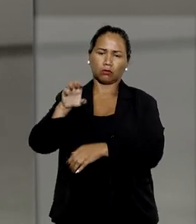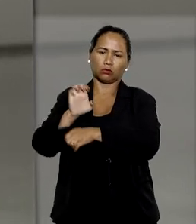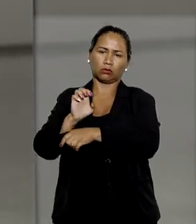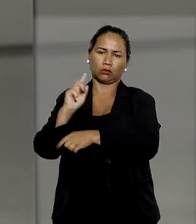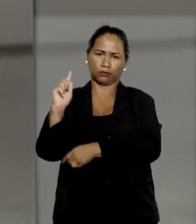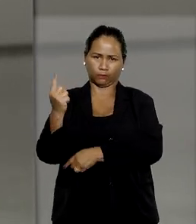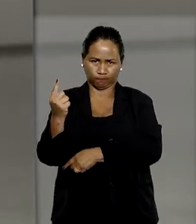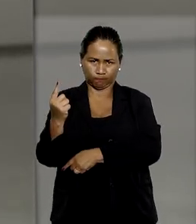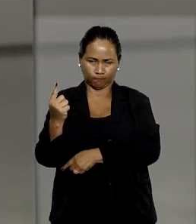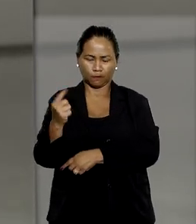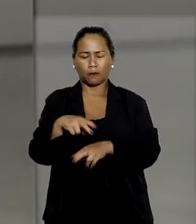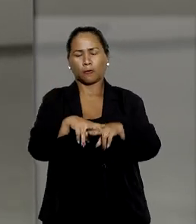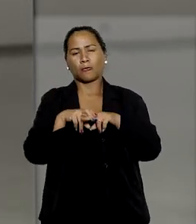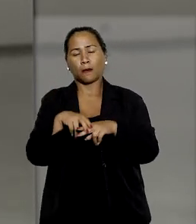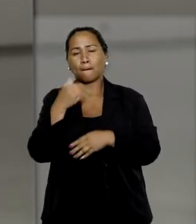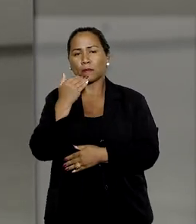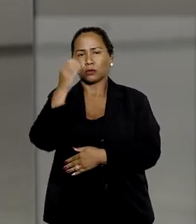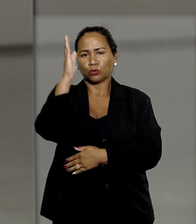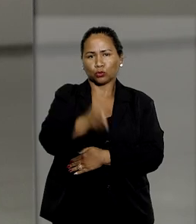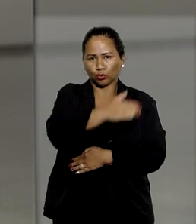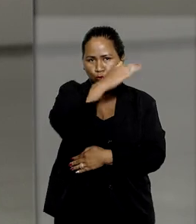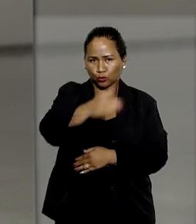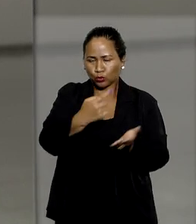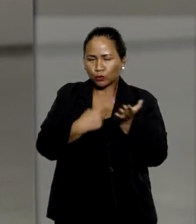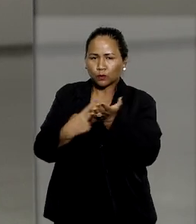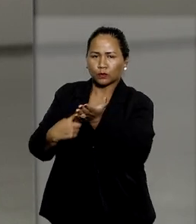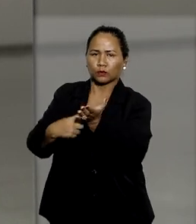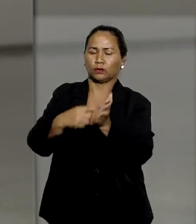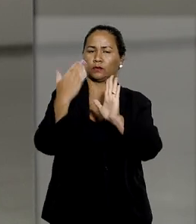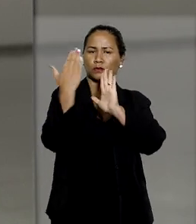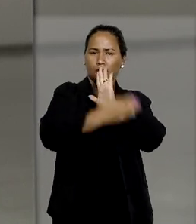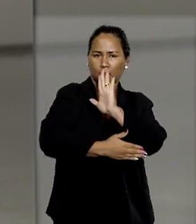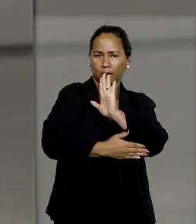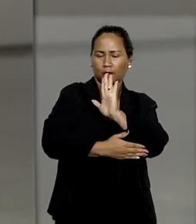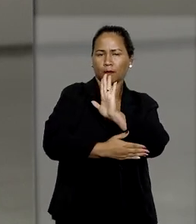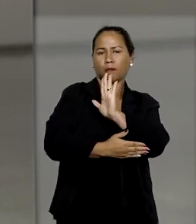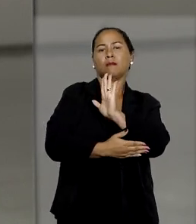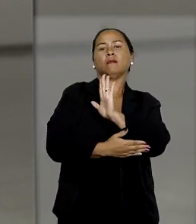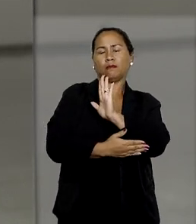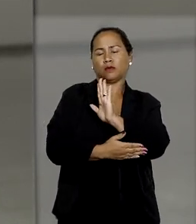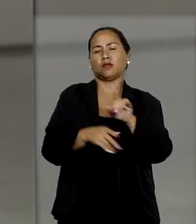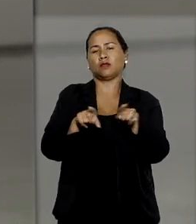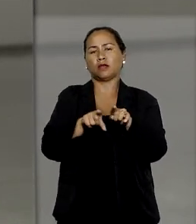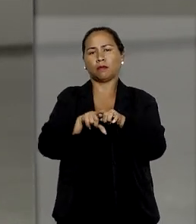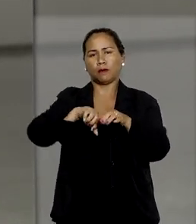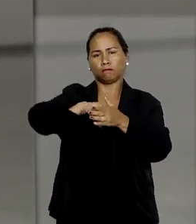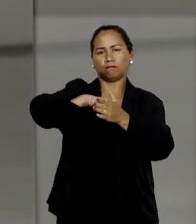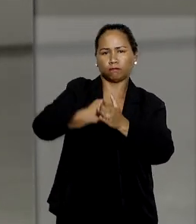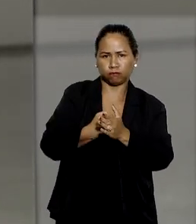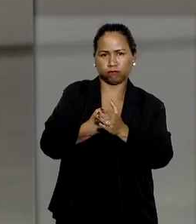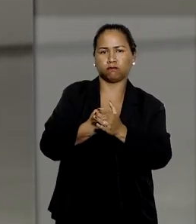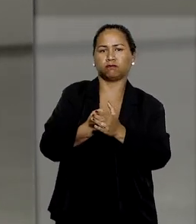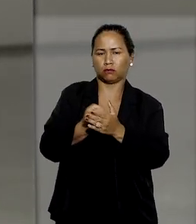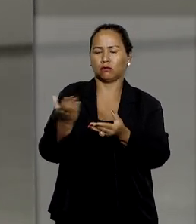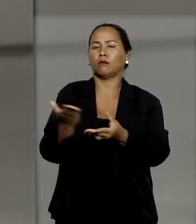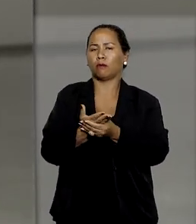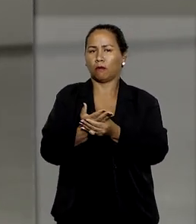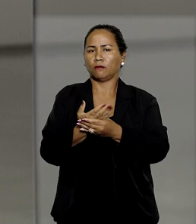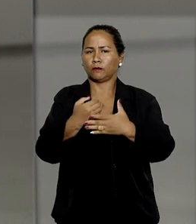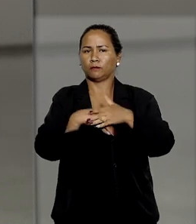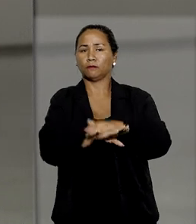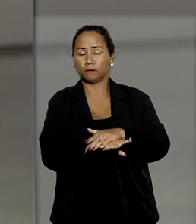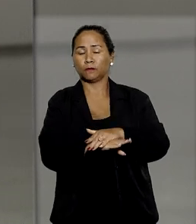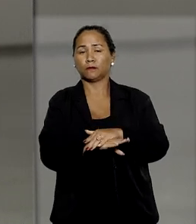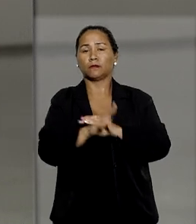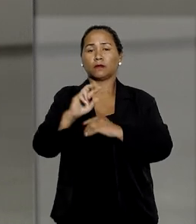Público de Goiás. Por isso, foi requerida a anulação do acordo e das provas dele resultantes, assim como o trancamento da ação penal.